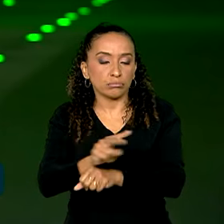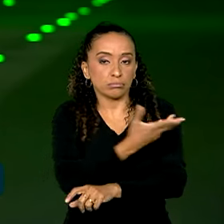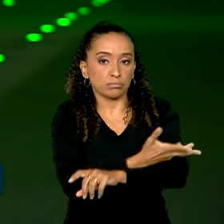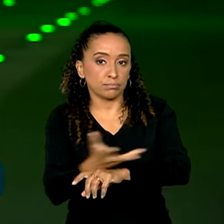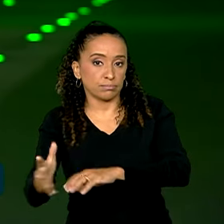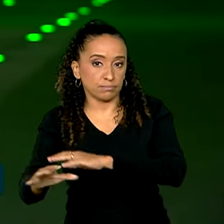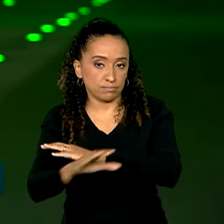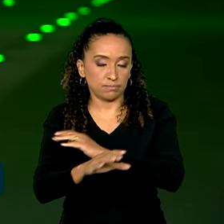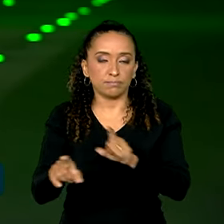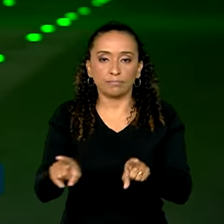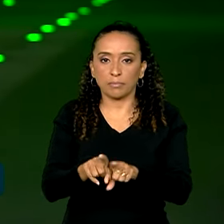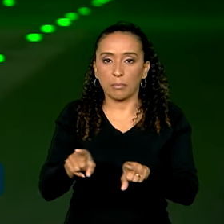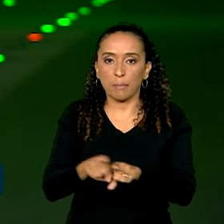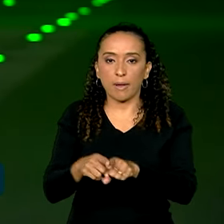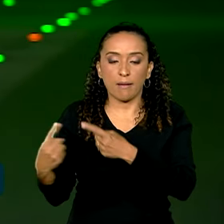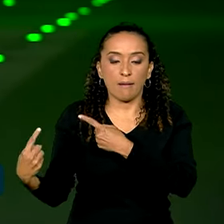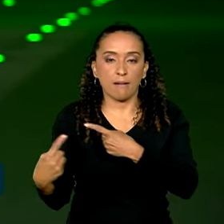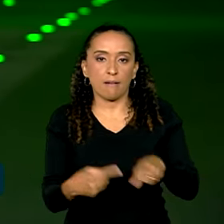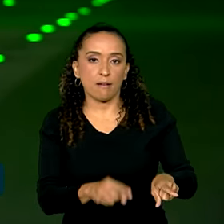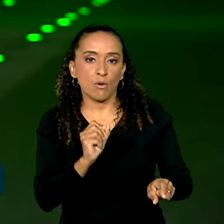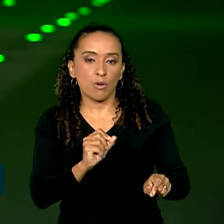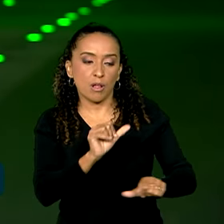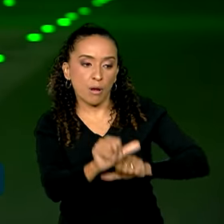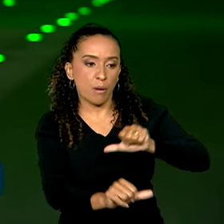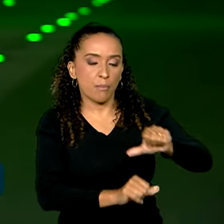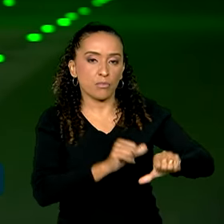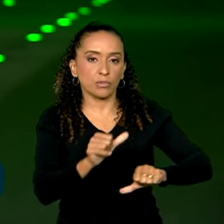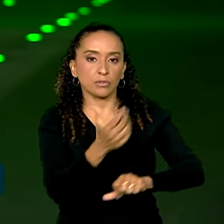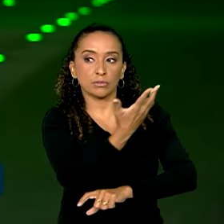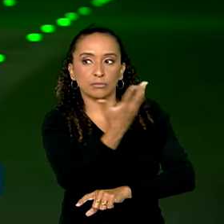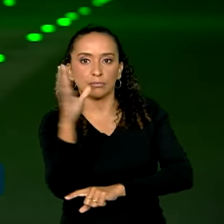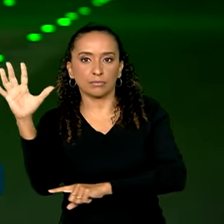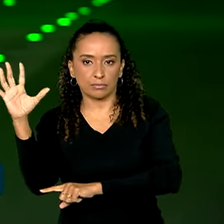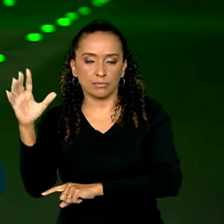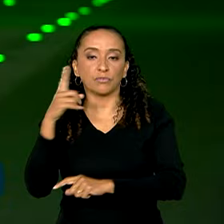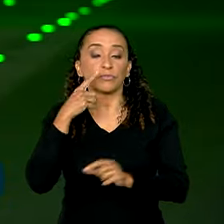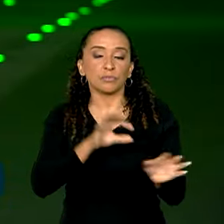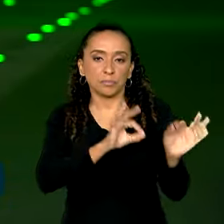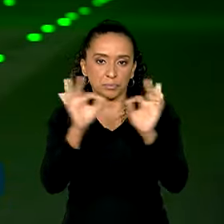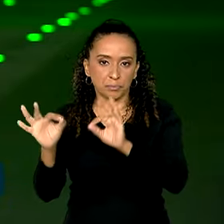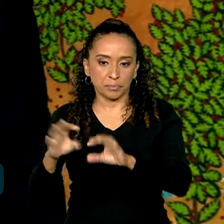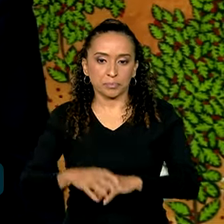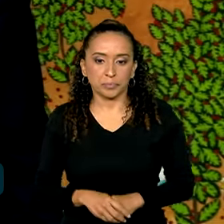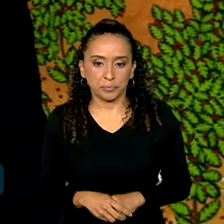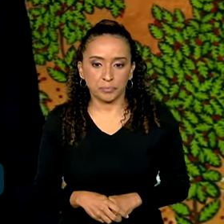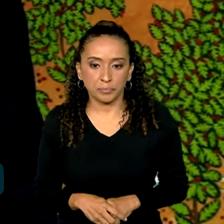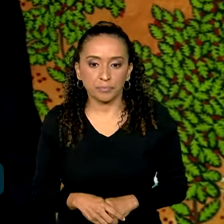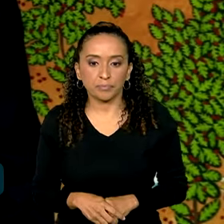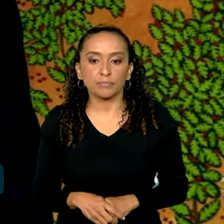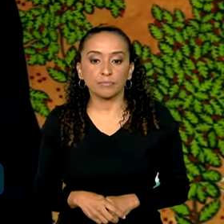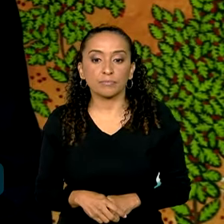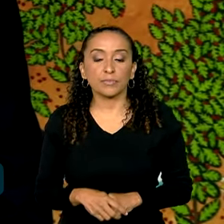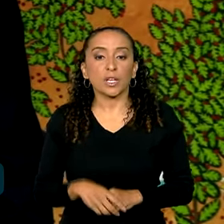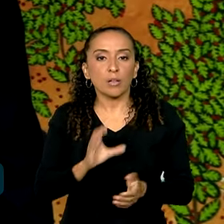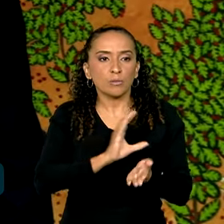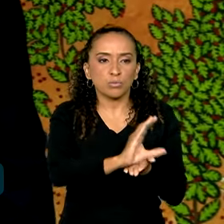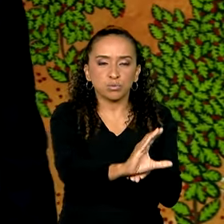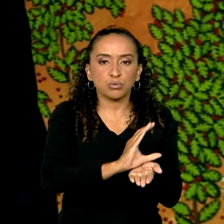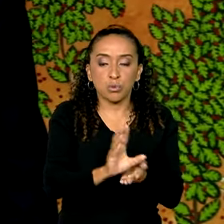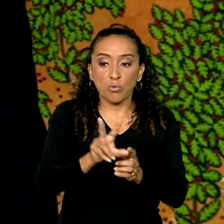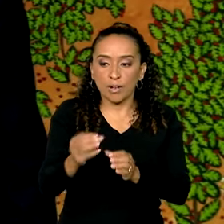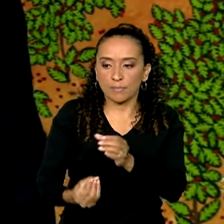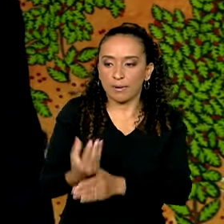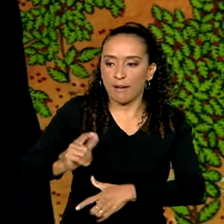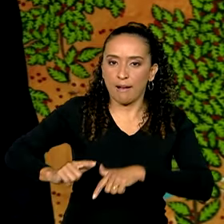ambiente e também combater as mudanças climáticas. Vamos assistir. São investimentos que vão gerar